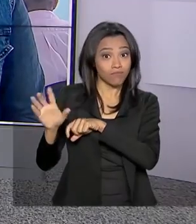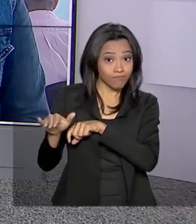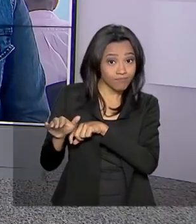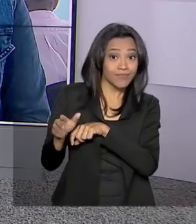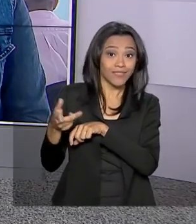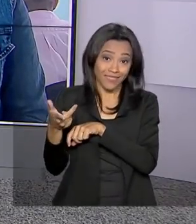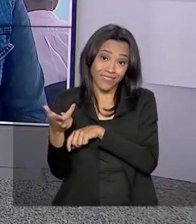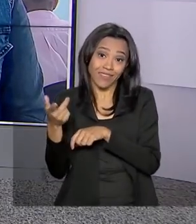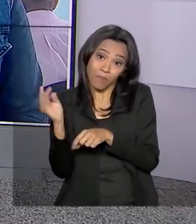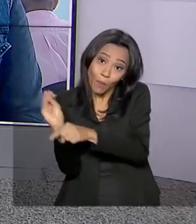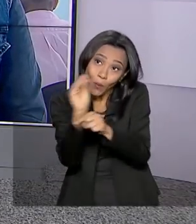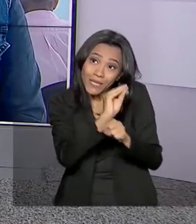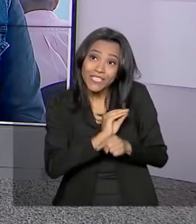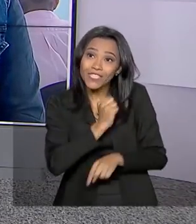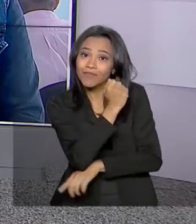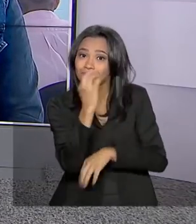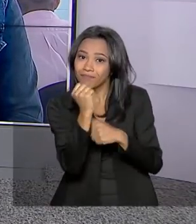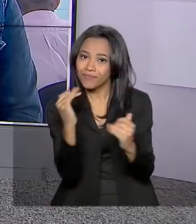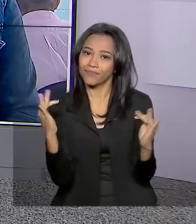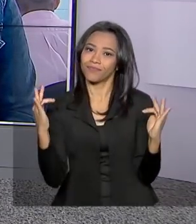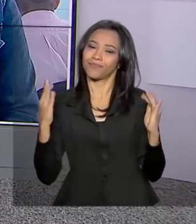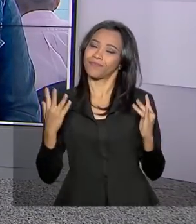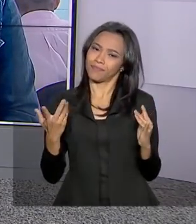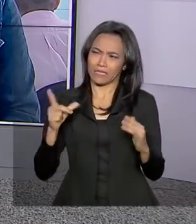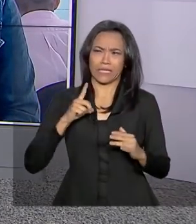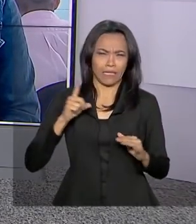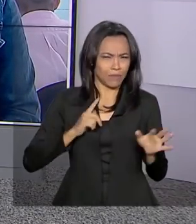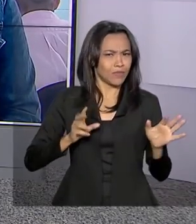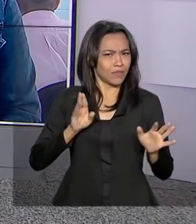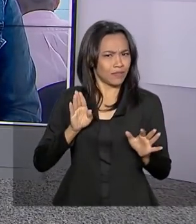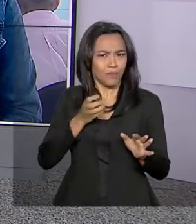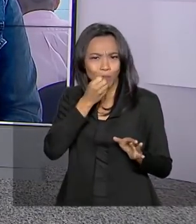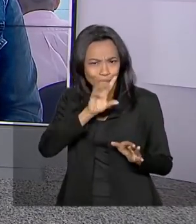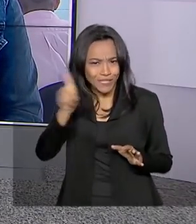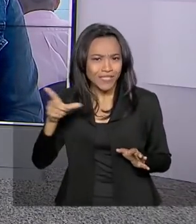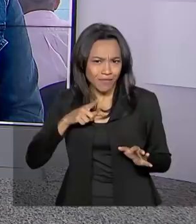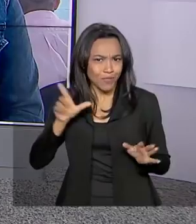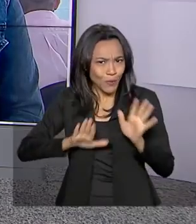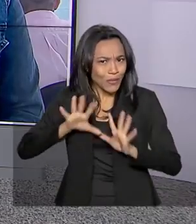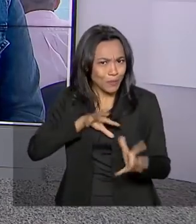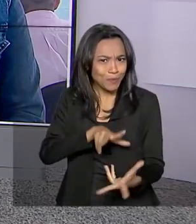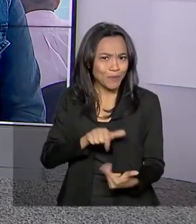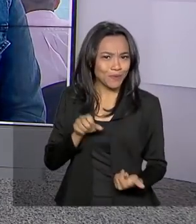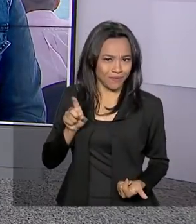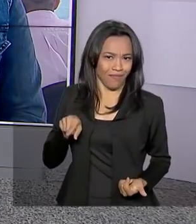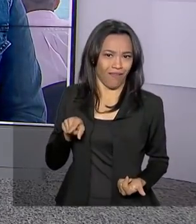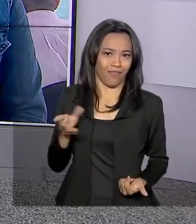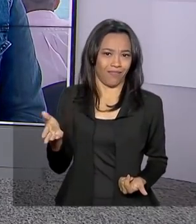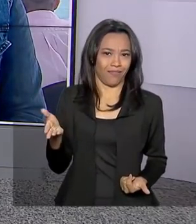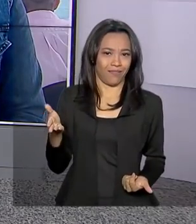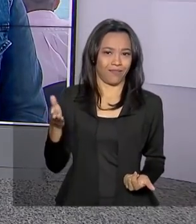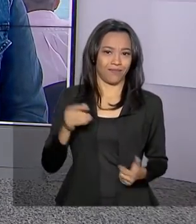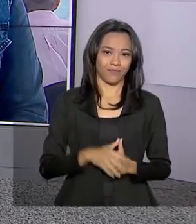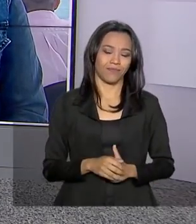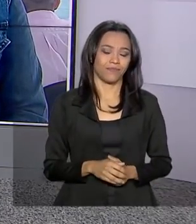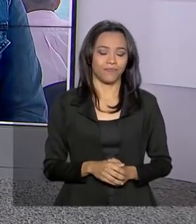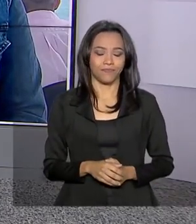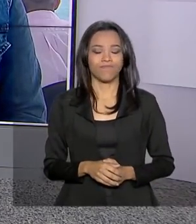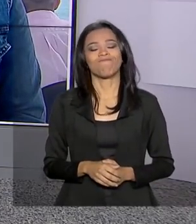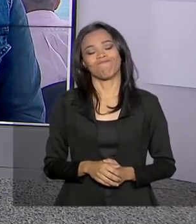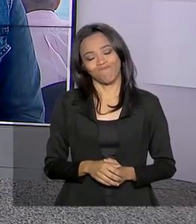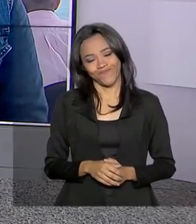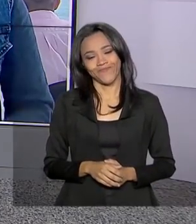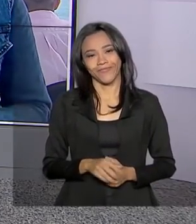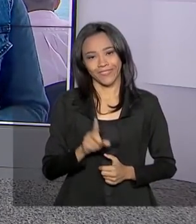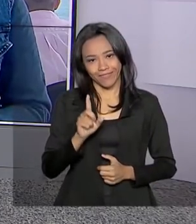ecológica. Bom dia, Alessandra. Temos que cuidar bem aí do nosso mundo, não é isso? Pois